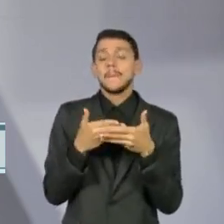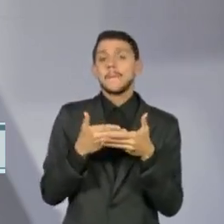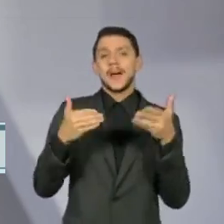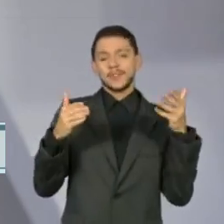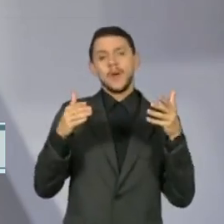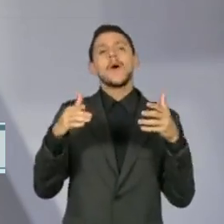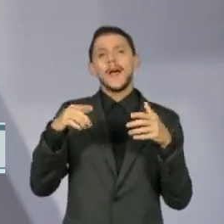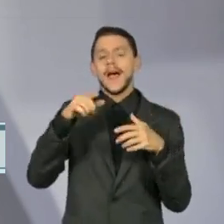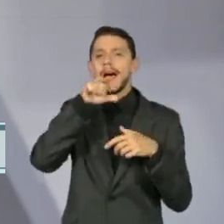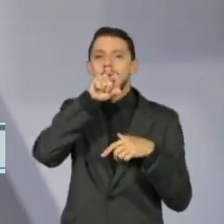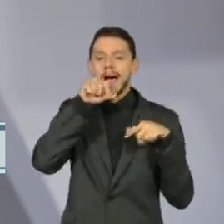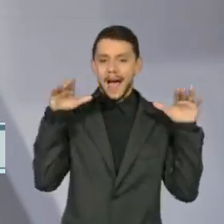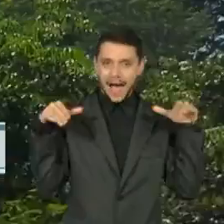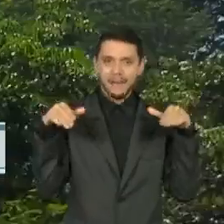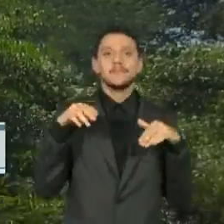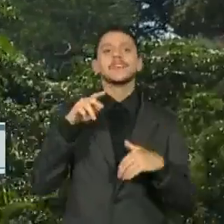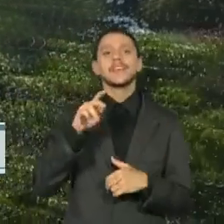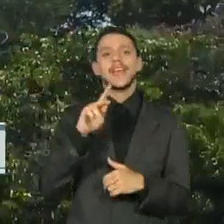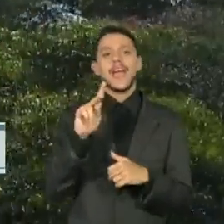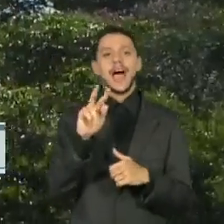a arpia ou gavião real.